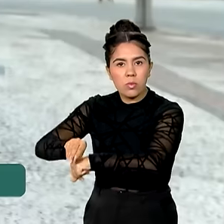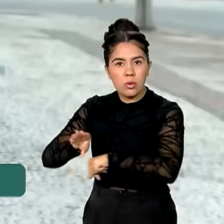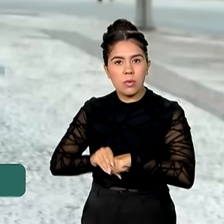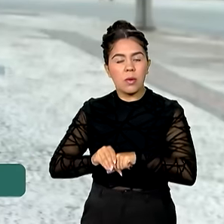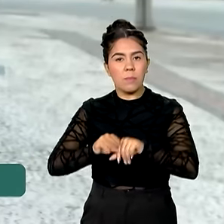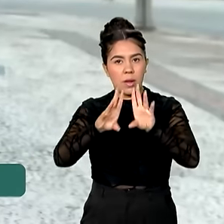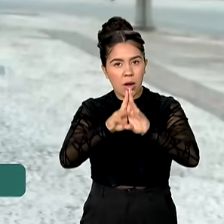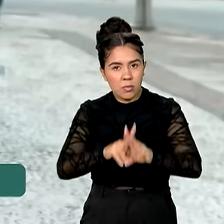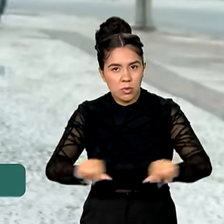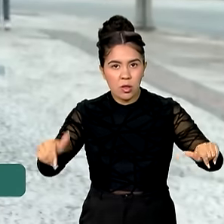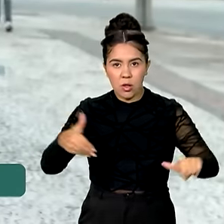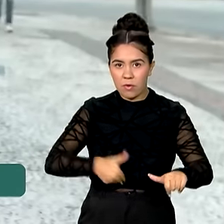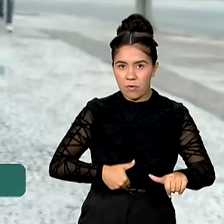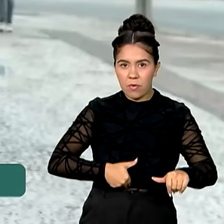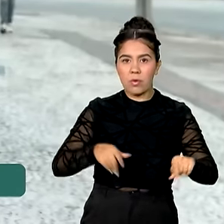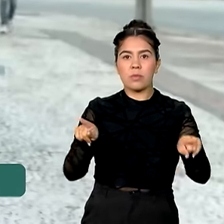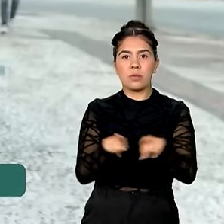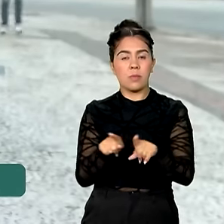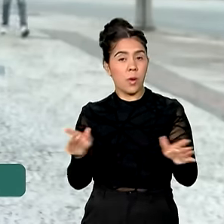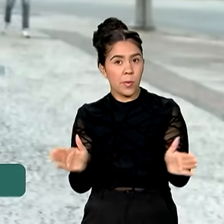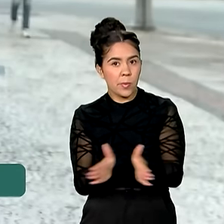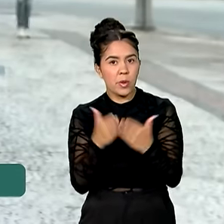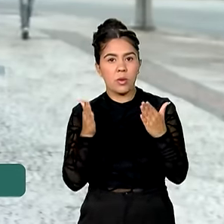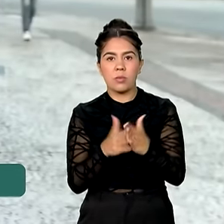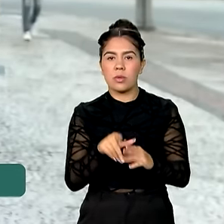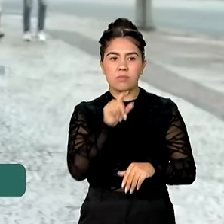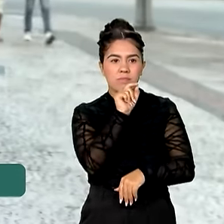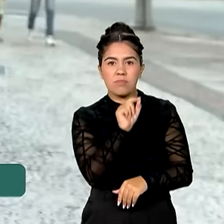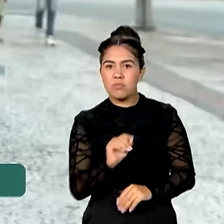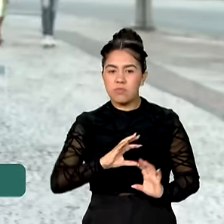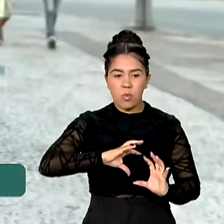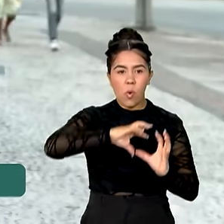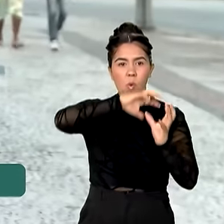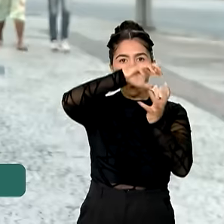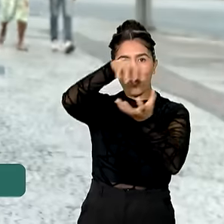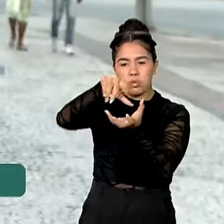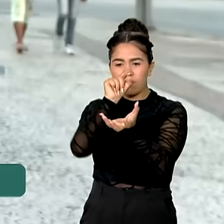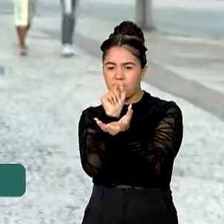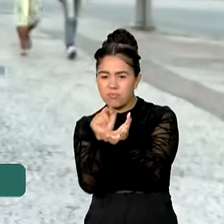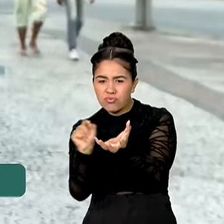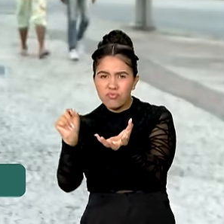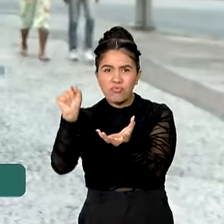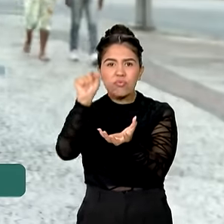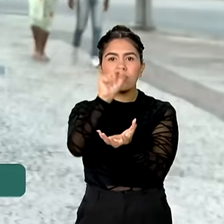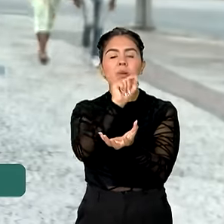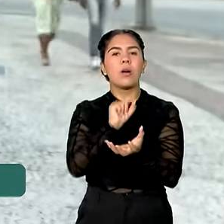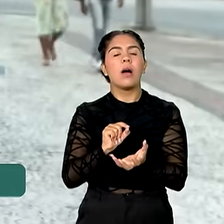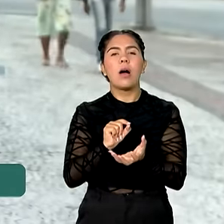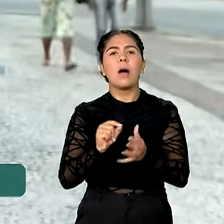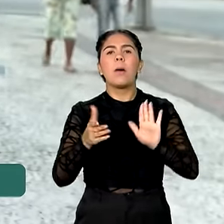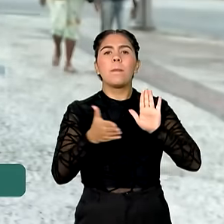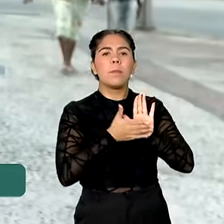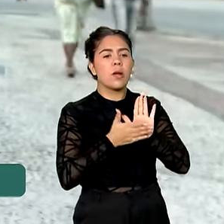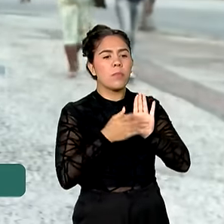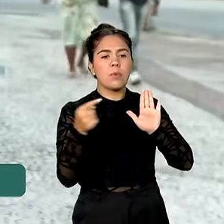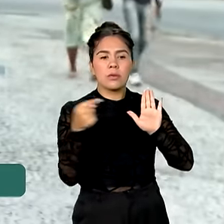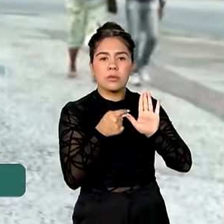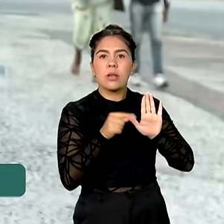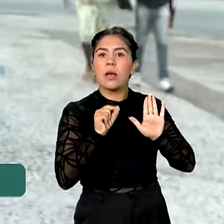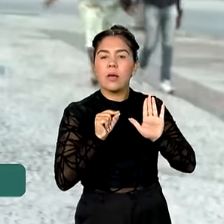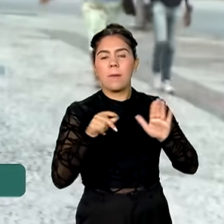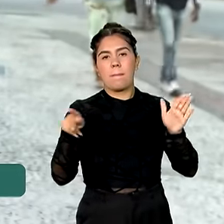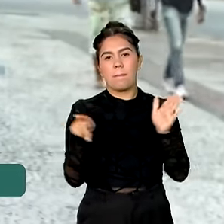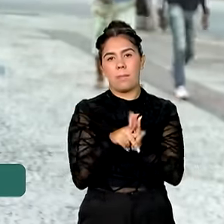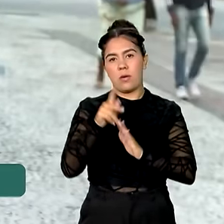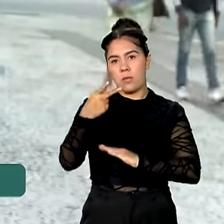da fome e da pobreza em todo o mundo. Essa iniciativa foi proposta pela presidência brasileira